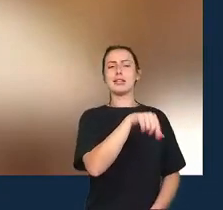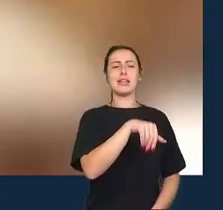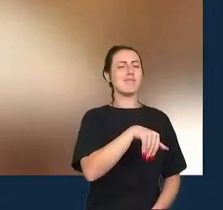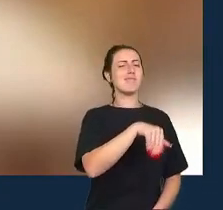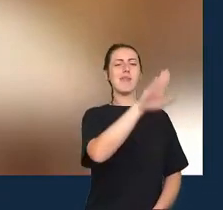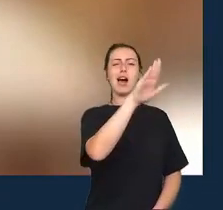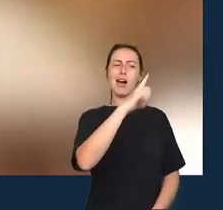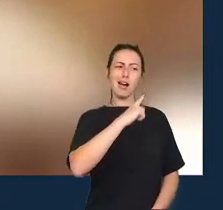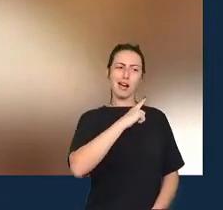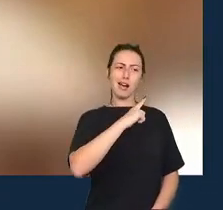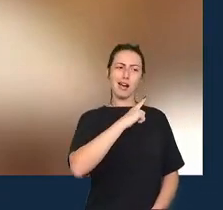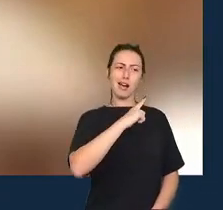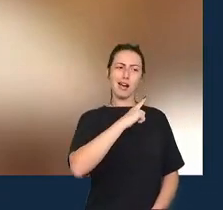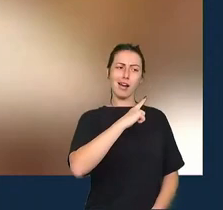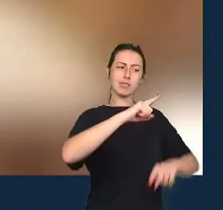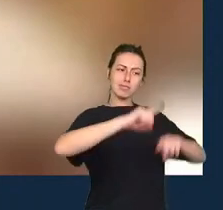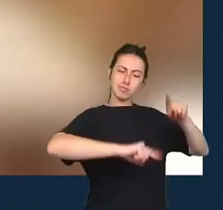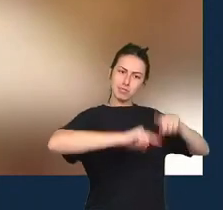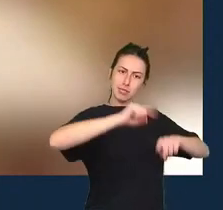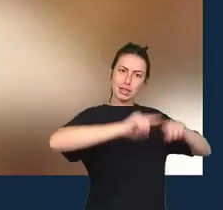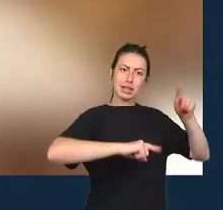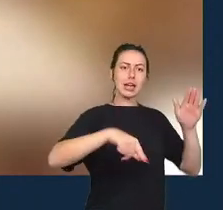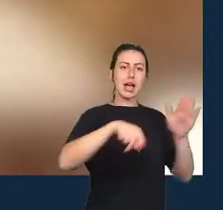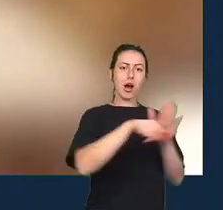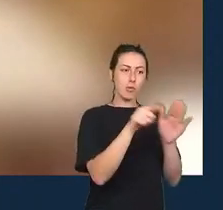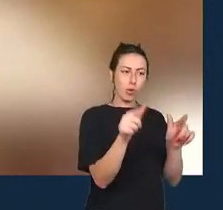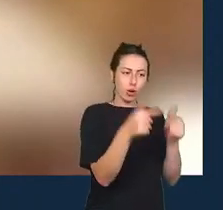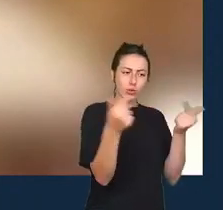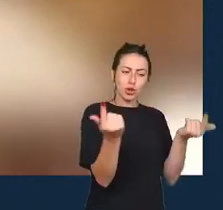recursos nos jornalismos de dados